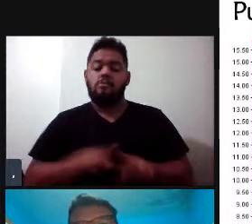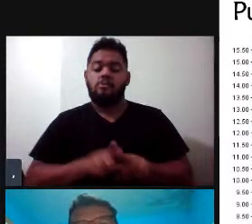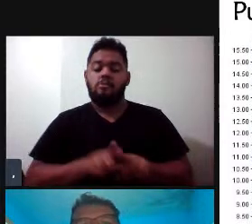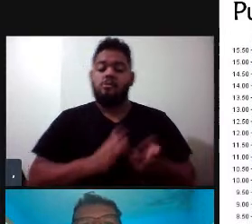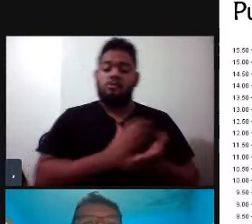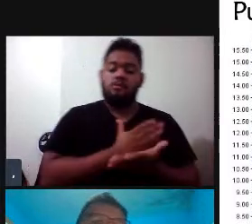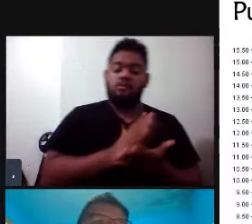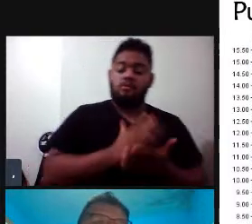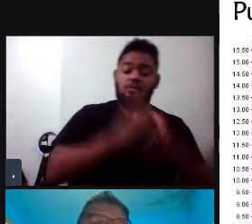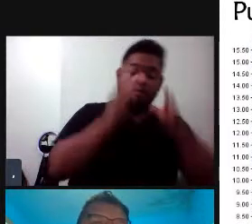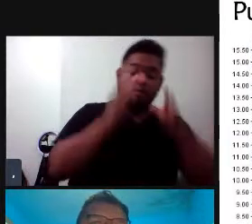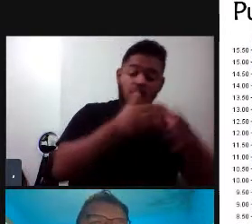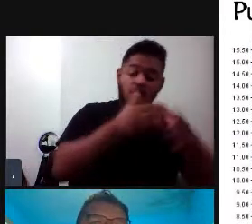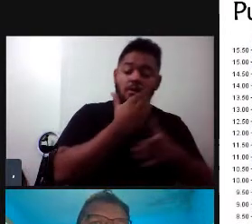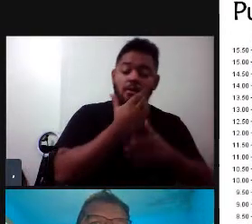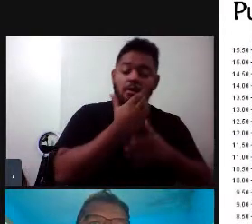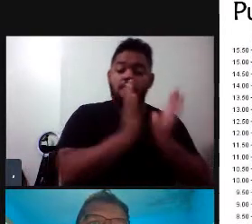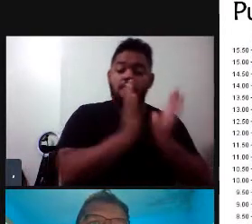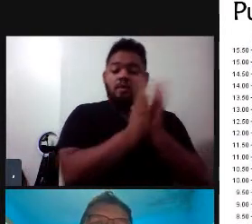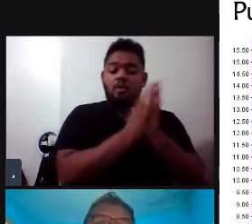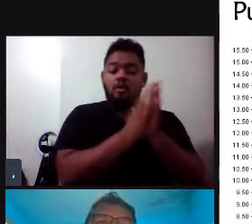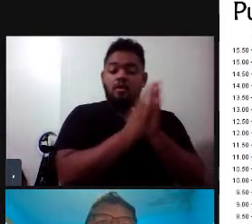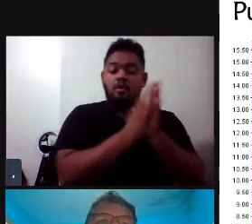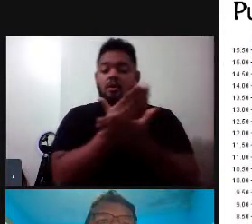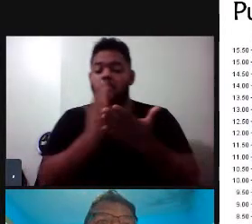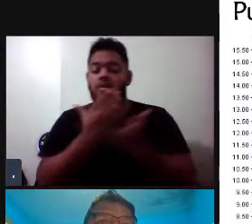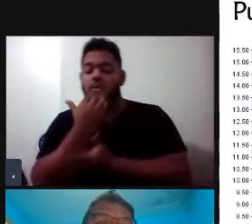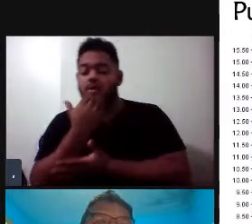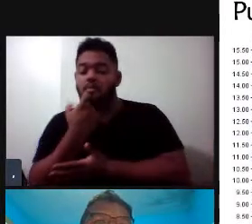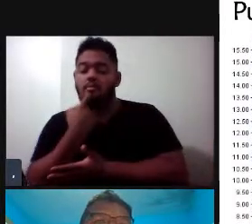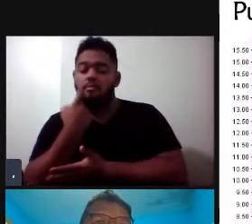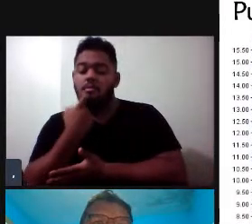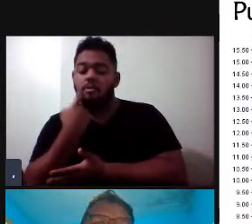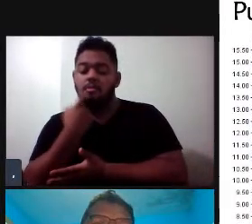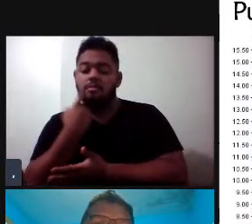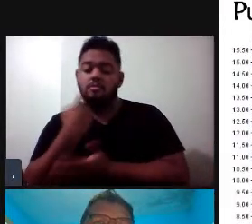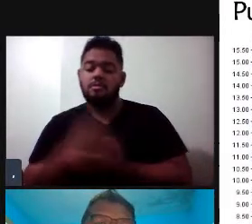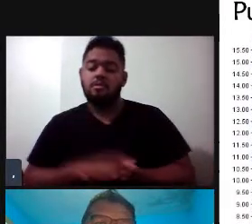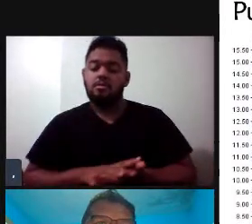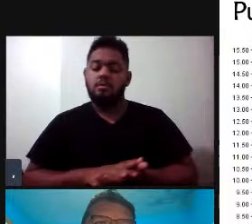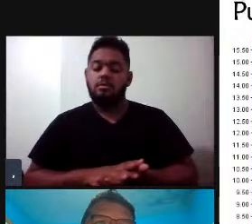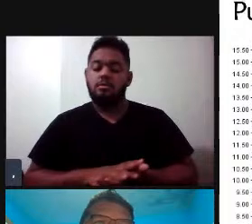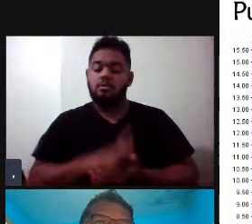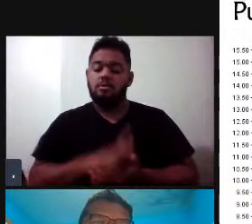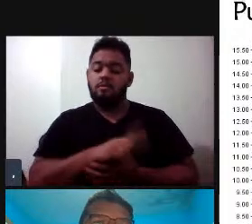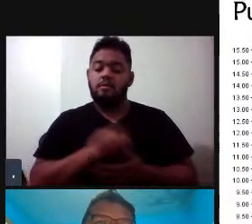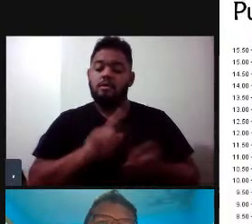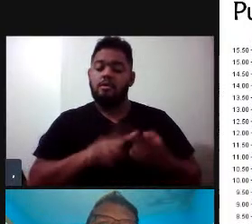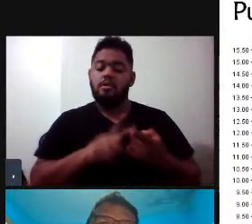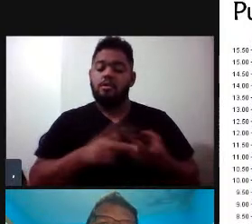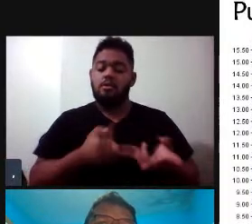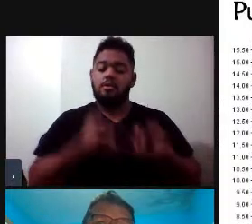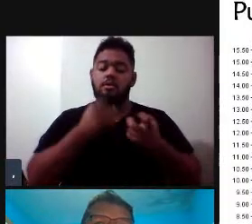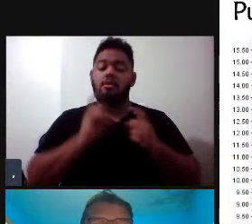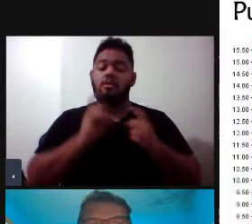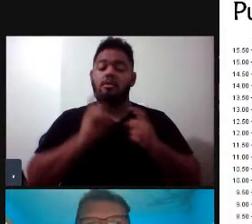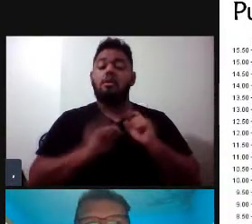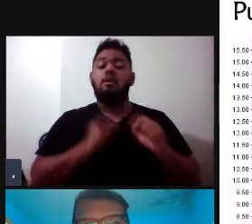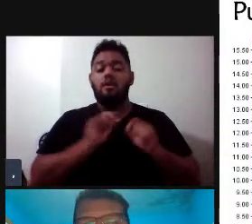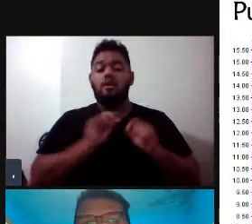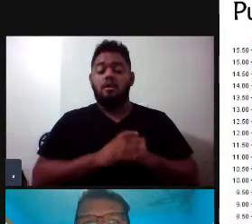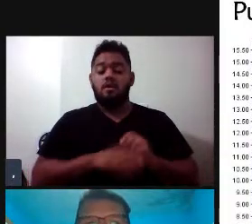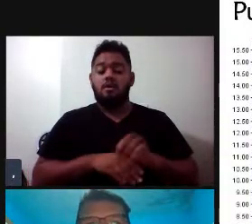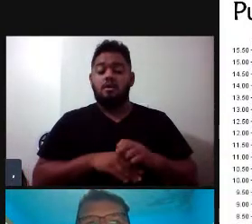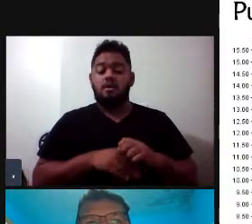em comer peixe, elas vão ter um chamado característico, né? E a gente vai ter a impressão aí, quando vocês ouvirem o chamado, que ele é